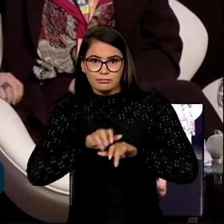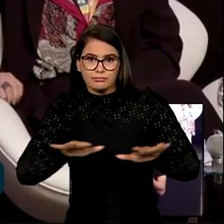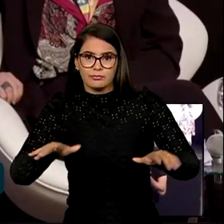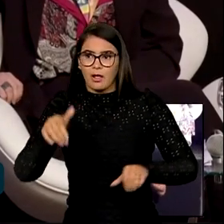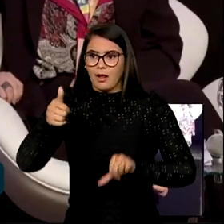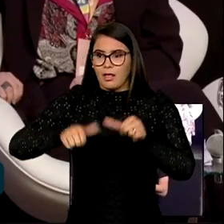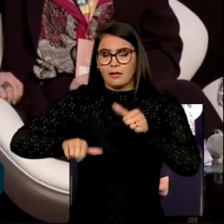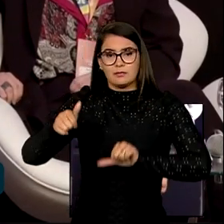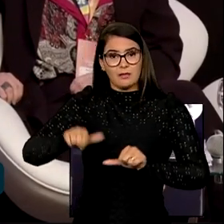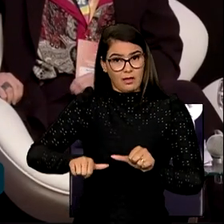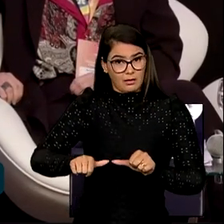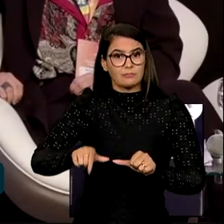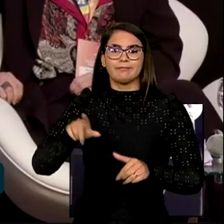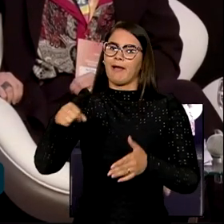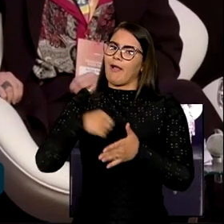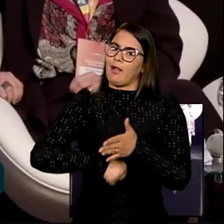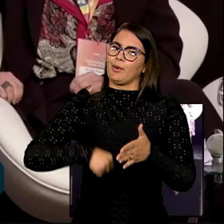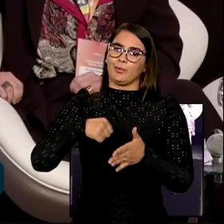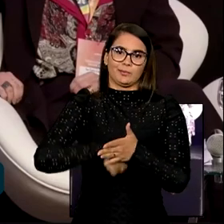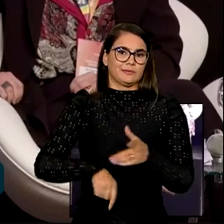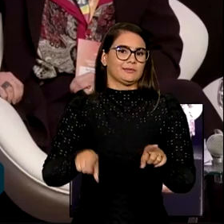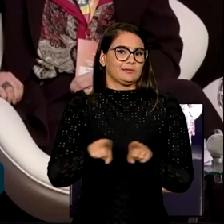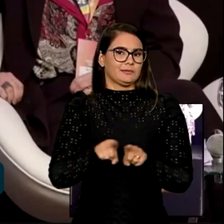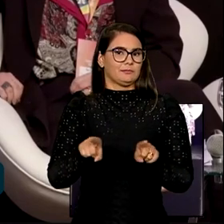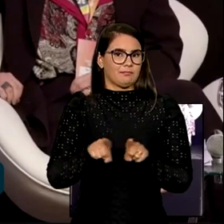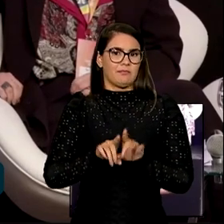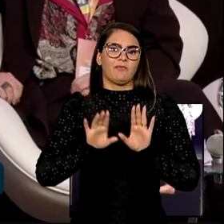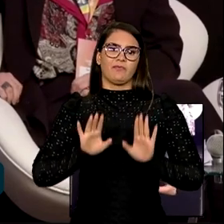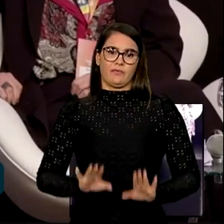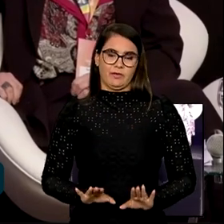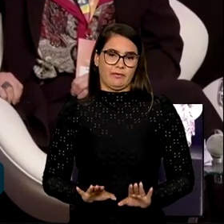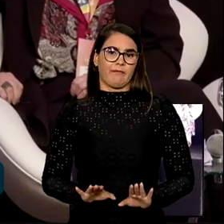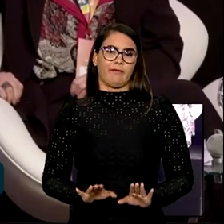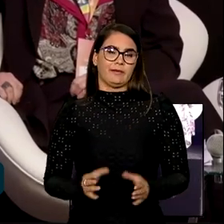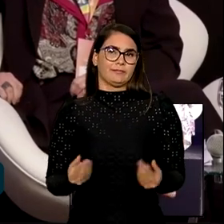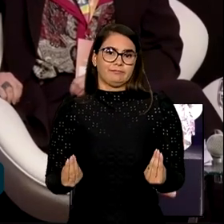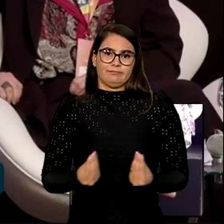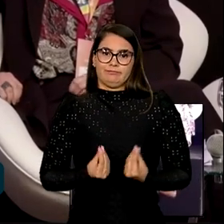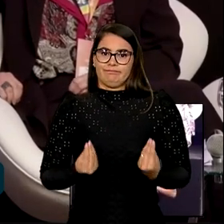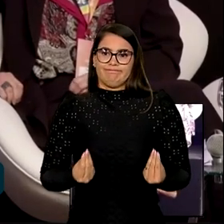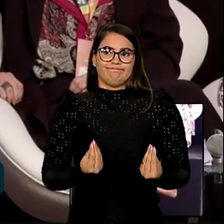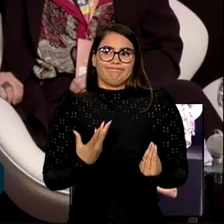analisados, essa luta também fica um pouco no vazio.